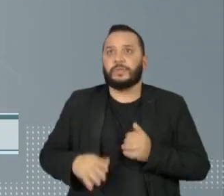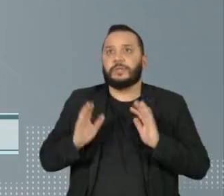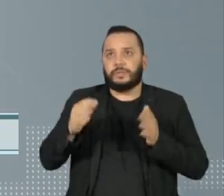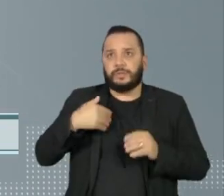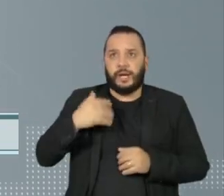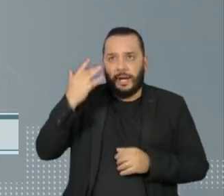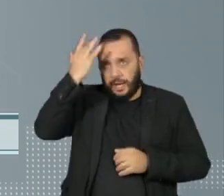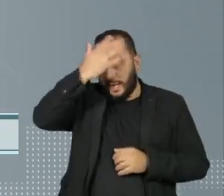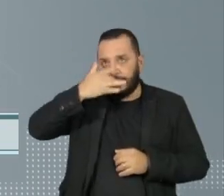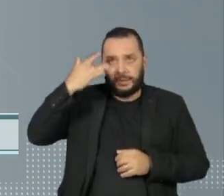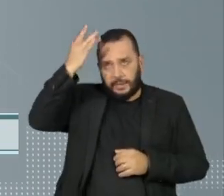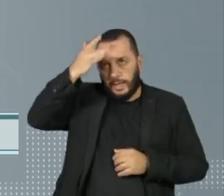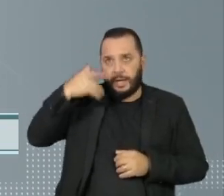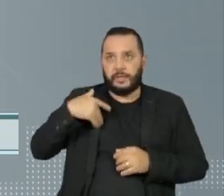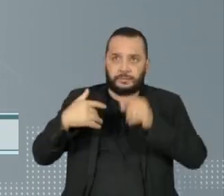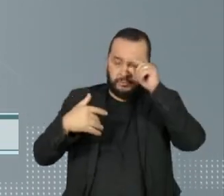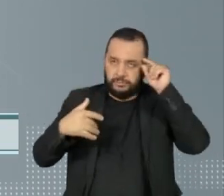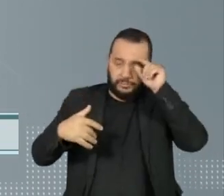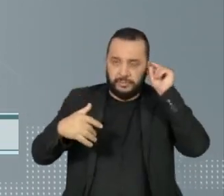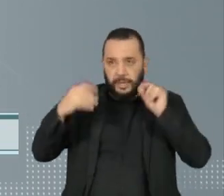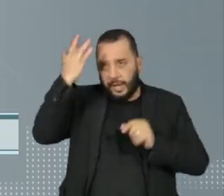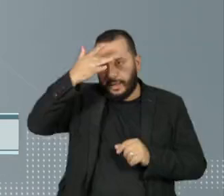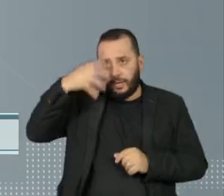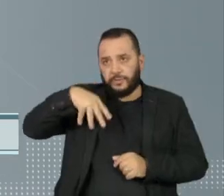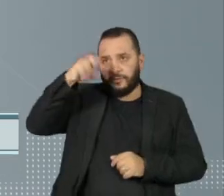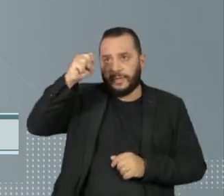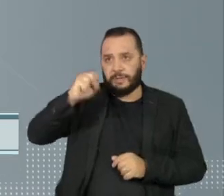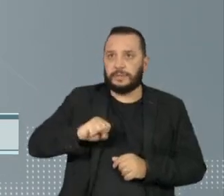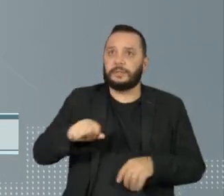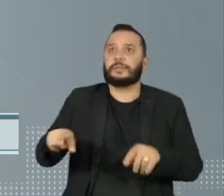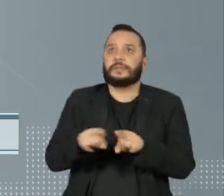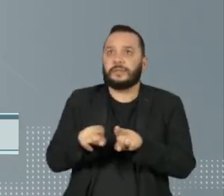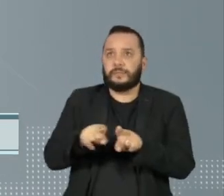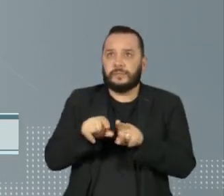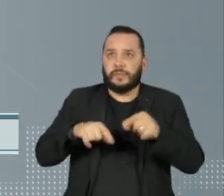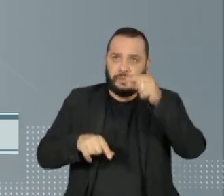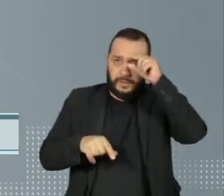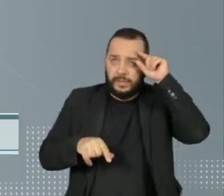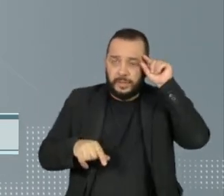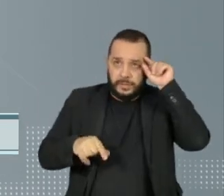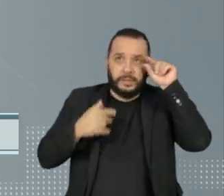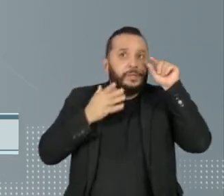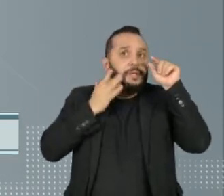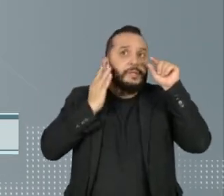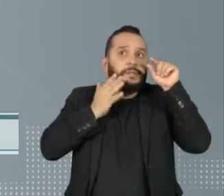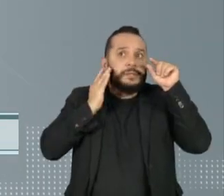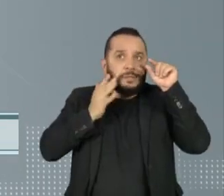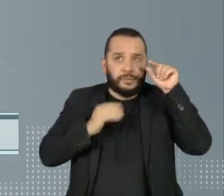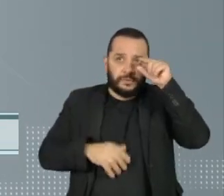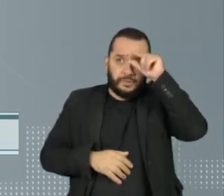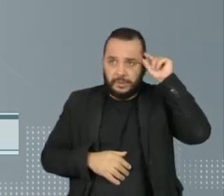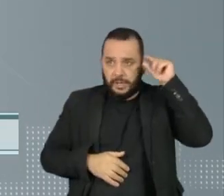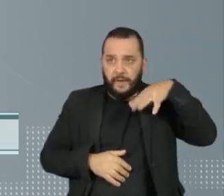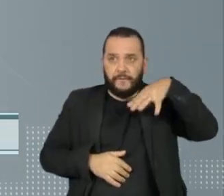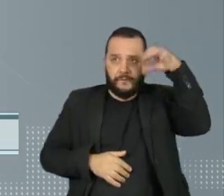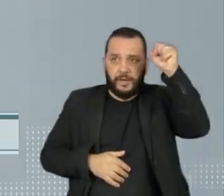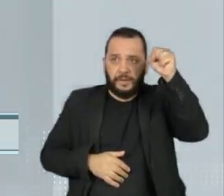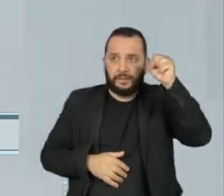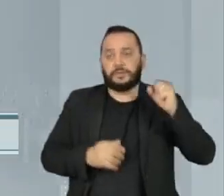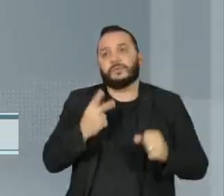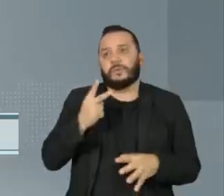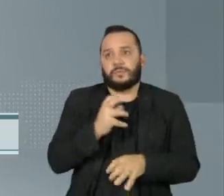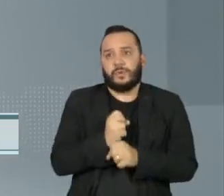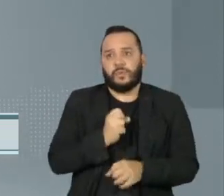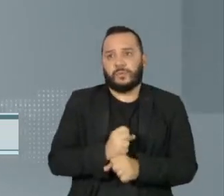a vitória do petista seria por três pontos. E um segundo turno entre Rodrigo Garcia e Tarcísio teria vitória do governador por dois